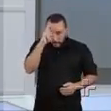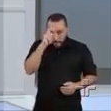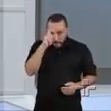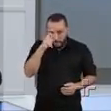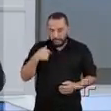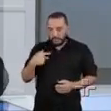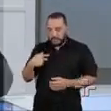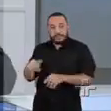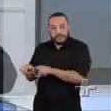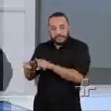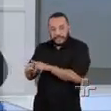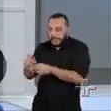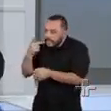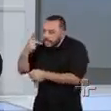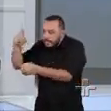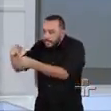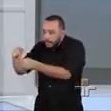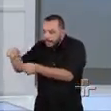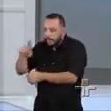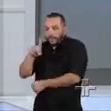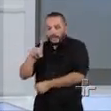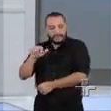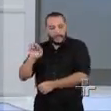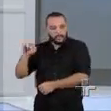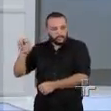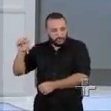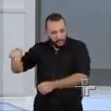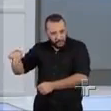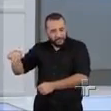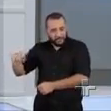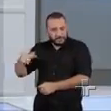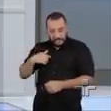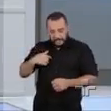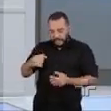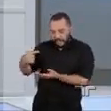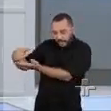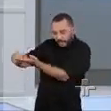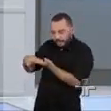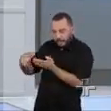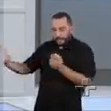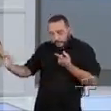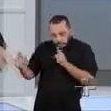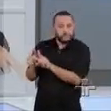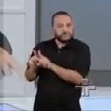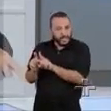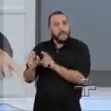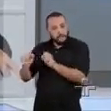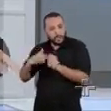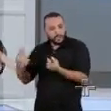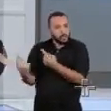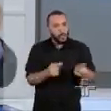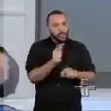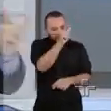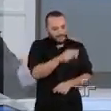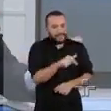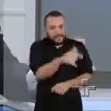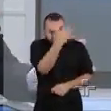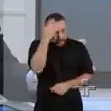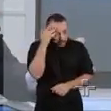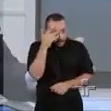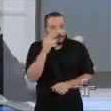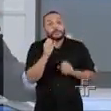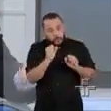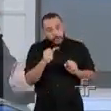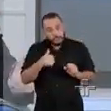Dallagnol, está dizendo o seguinte, olha, o acusador com o juiz podem se juntar contra o acusado. Agora pode ser o